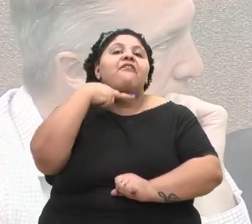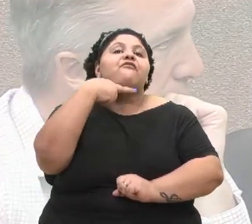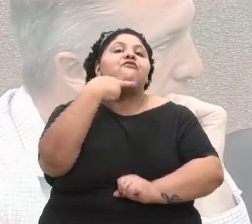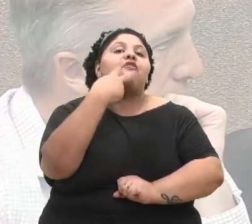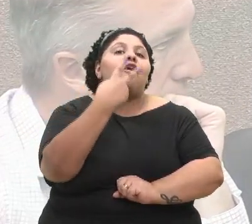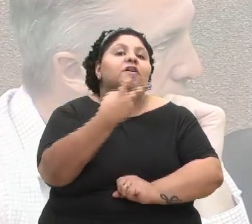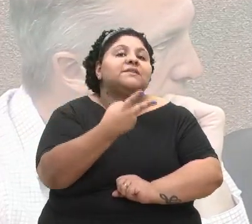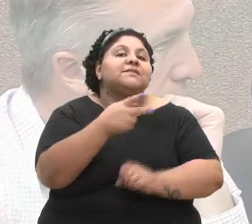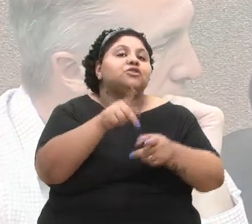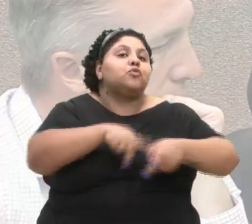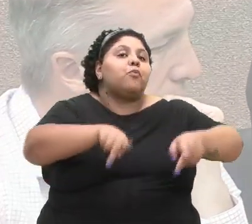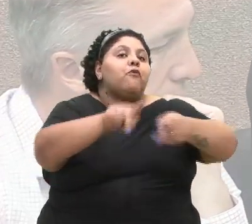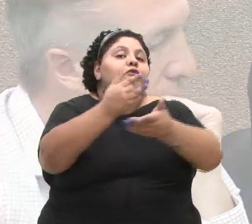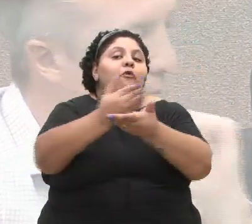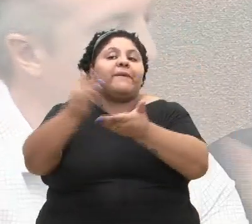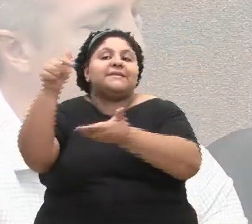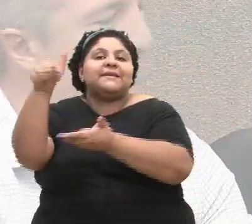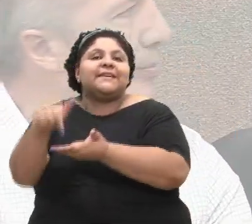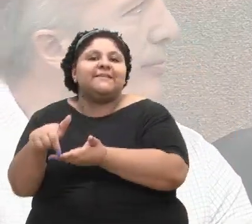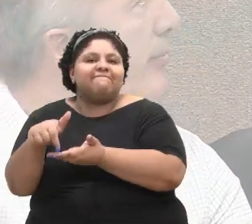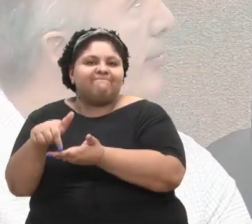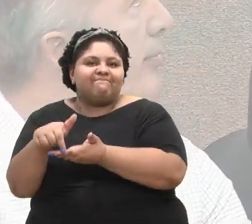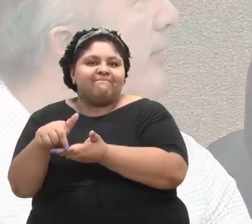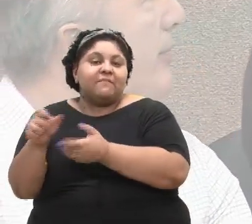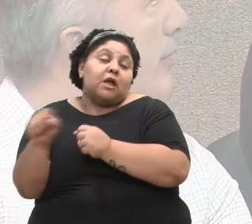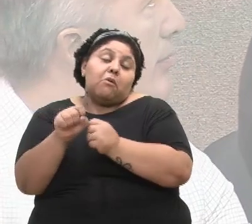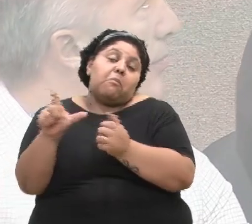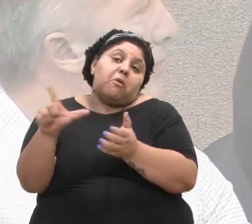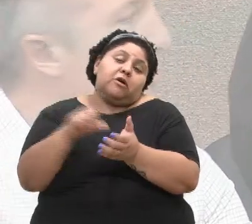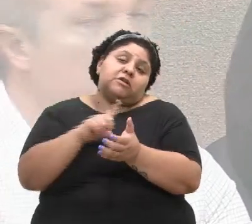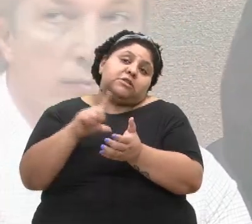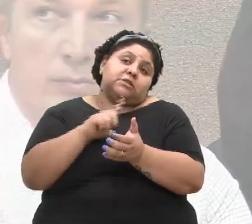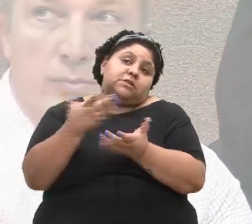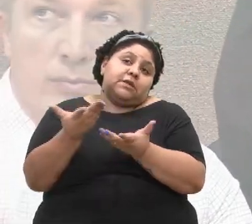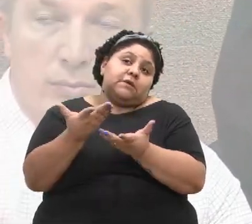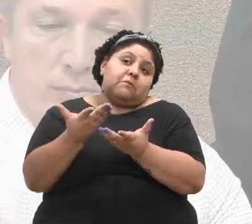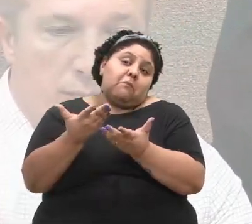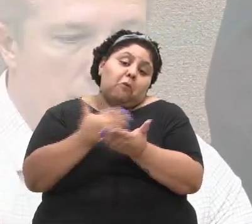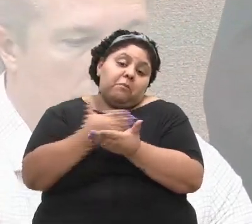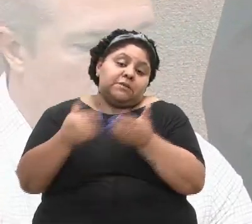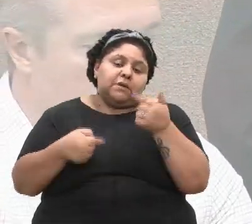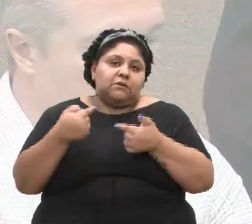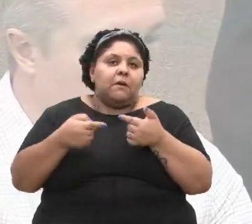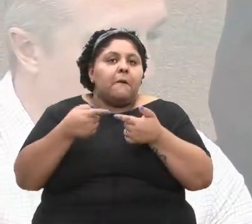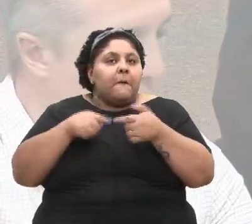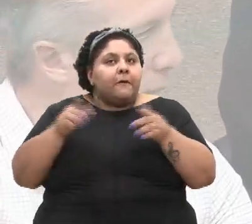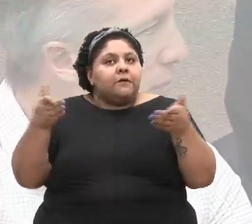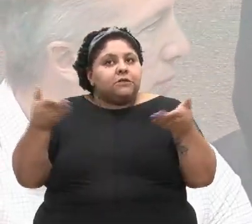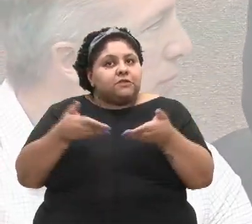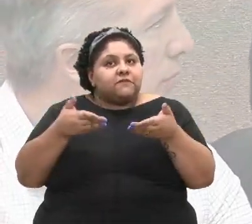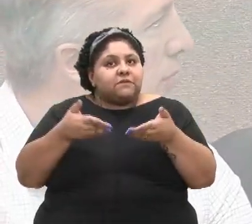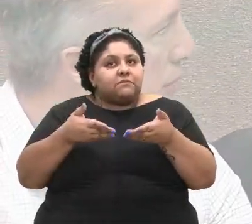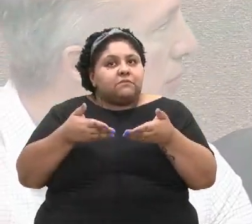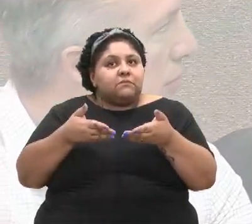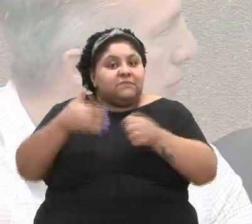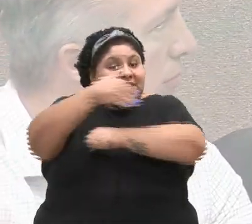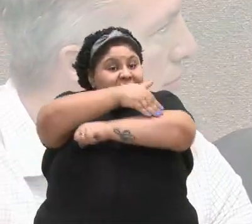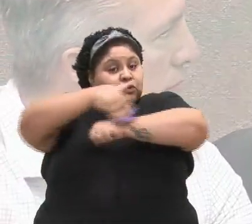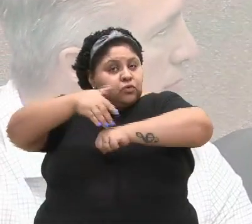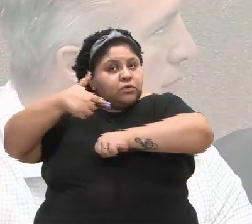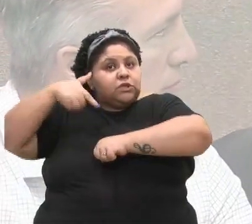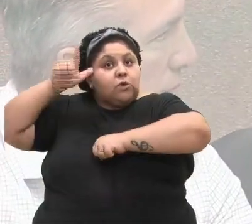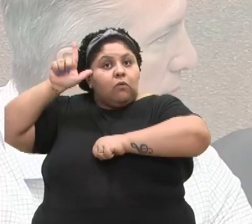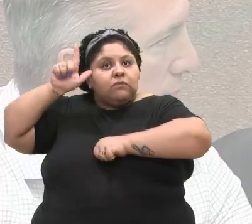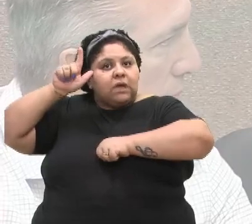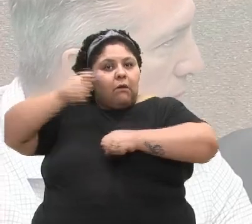casa. E pode ser que tenha que ampliar o debate, mas eu já vi o debate nas ruas ontem, anteontem. Os